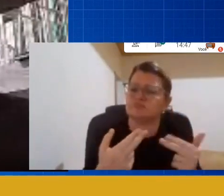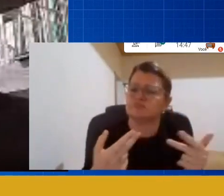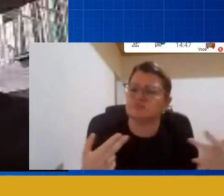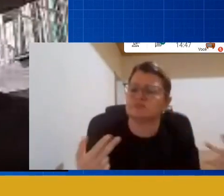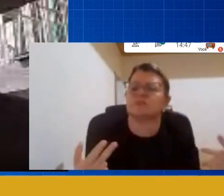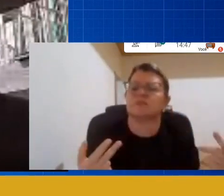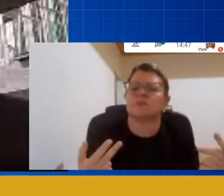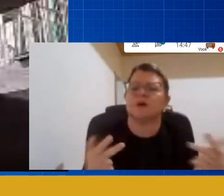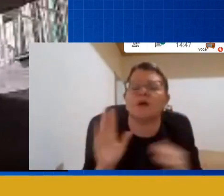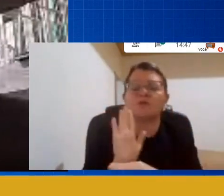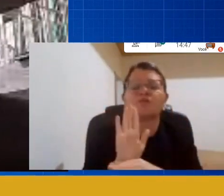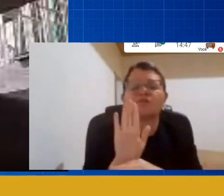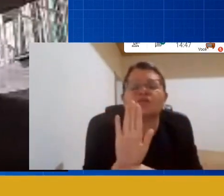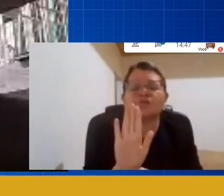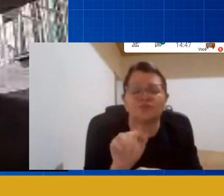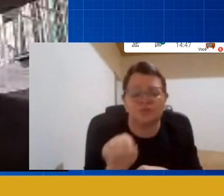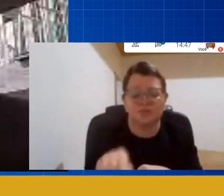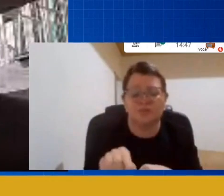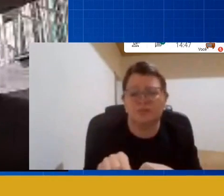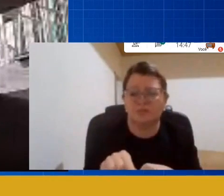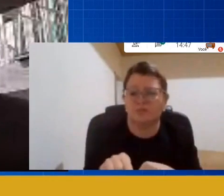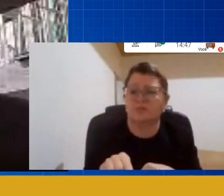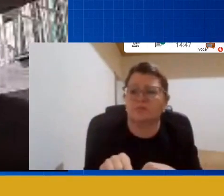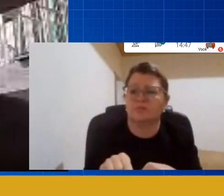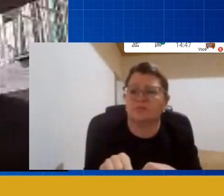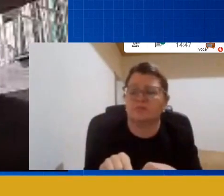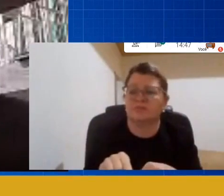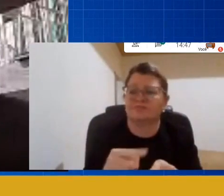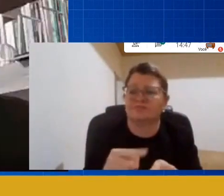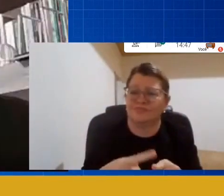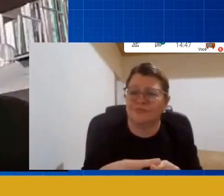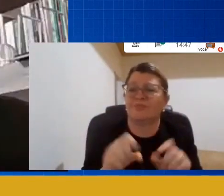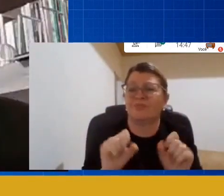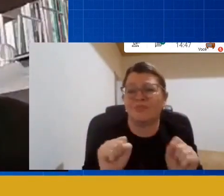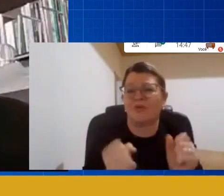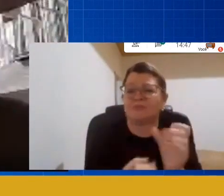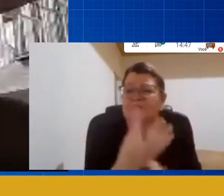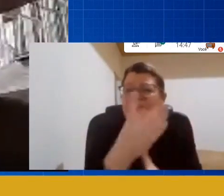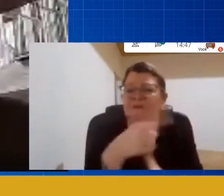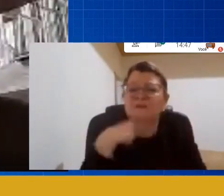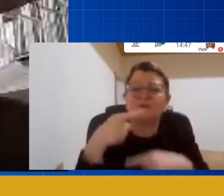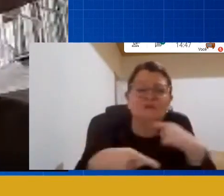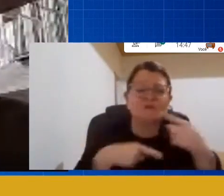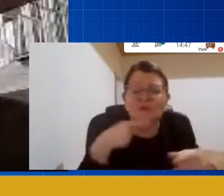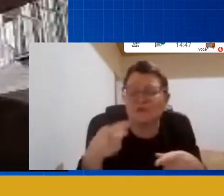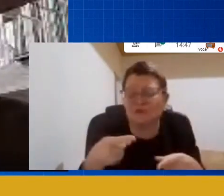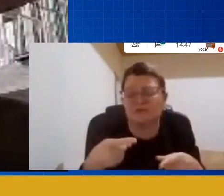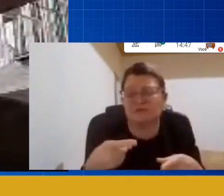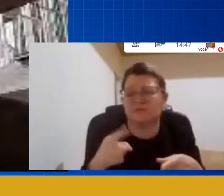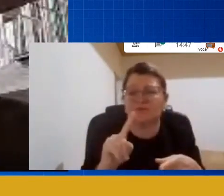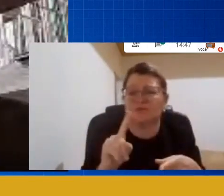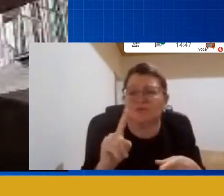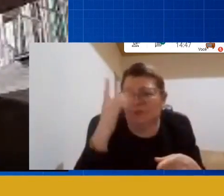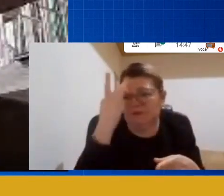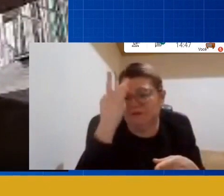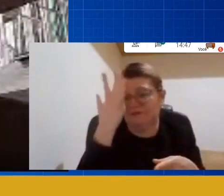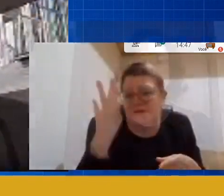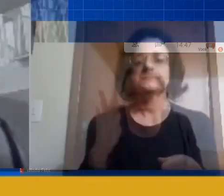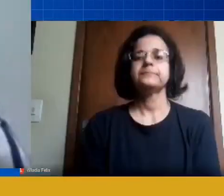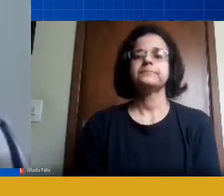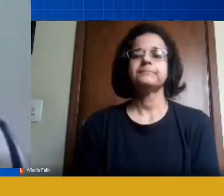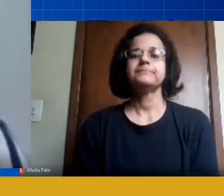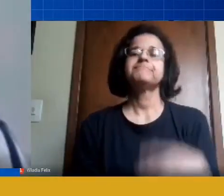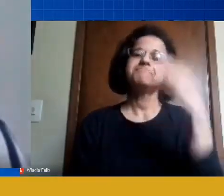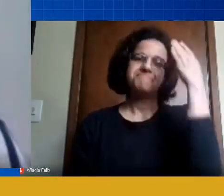proporcionar um conjunto muito grande de dúvidas até porque não é tão simples assim né professor